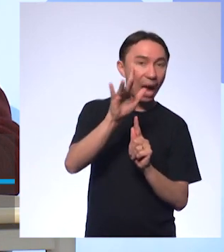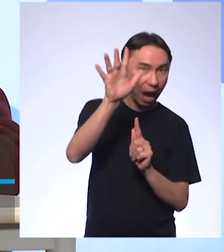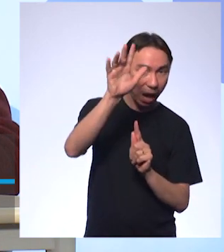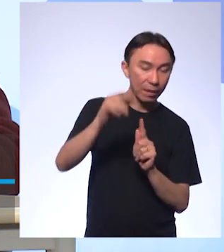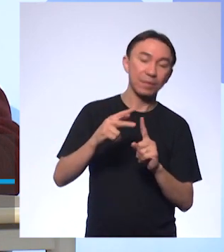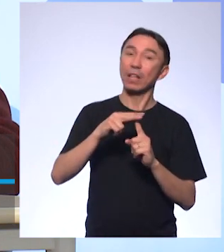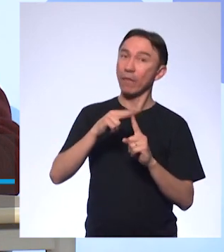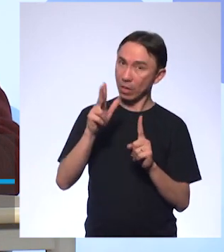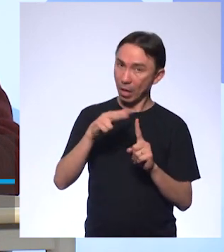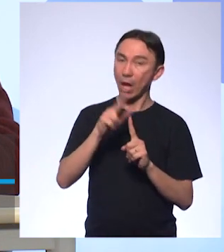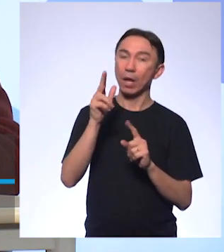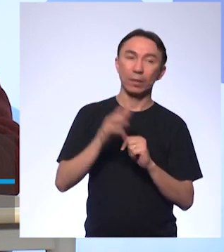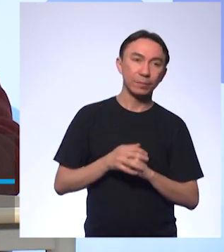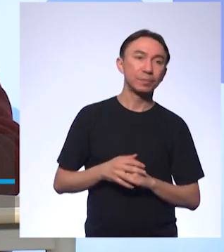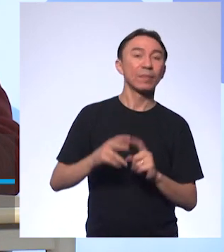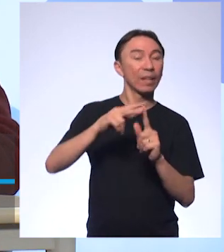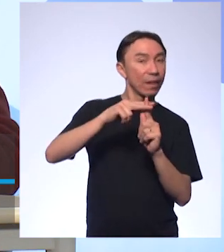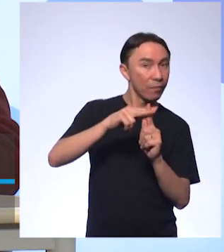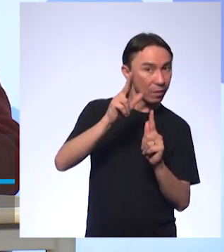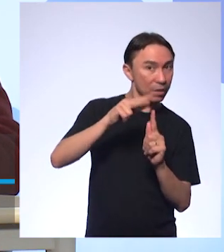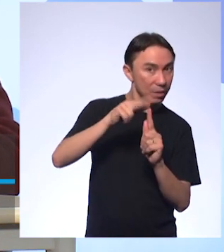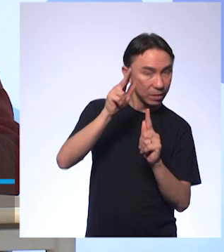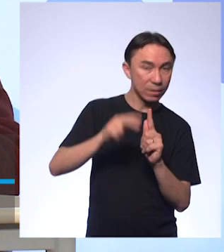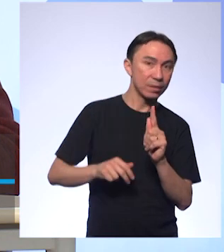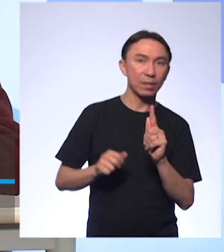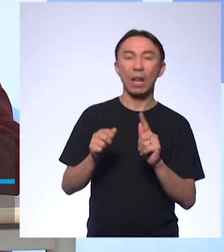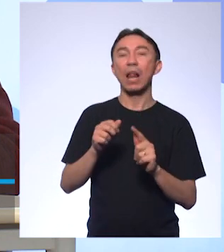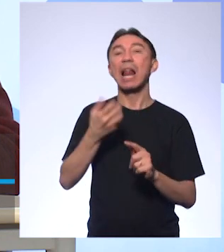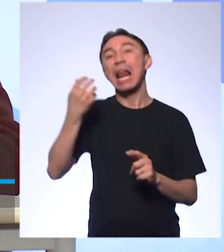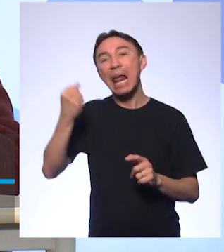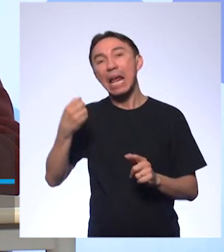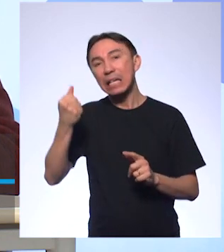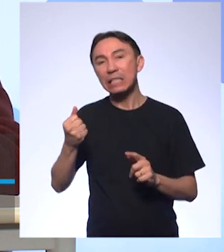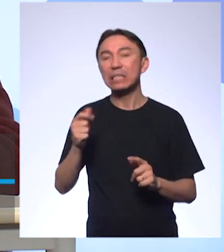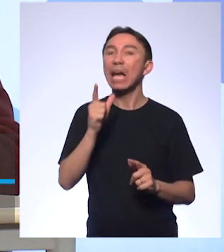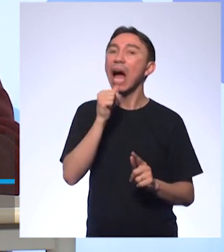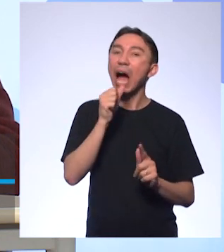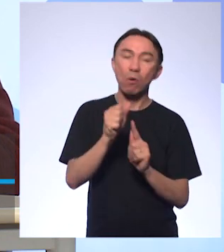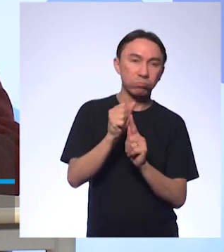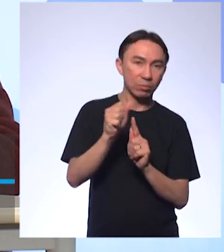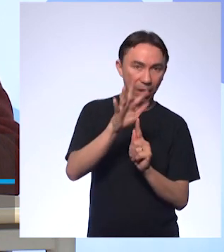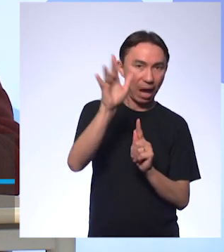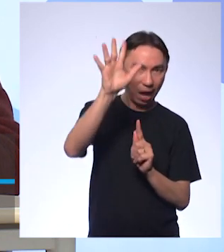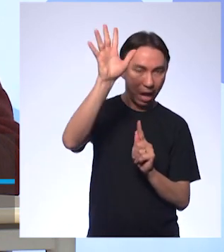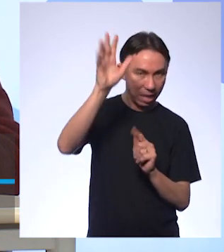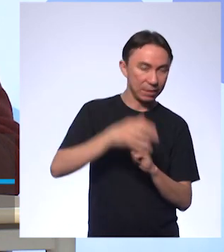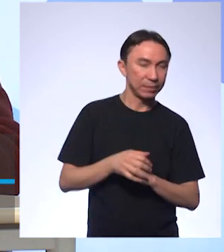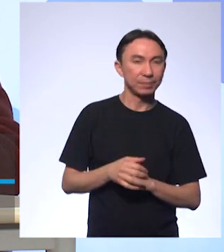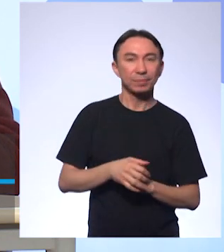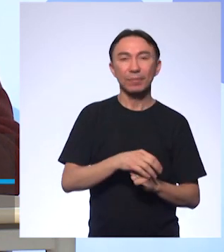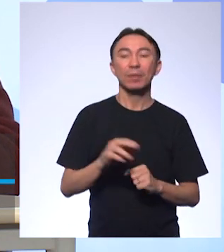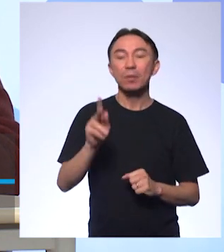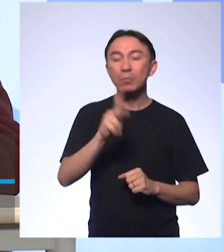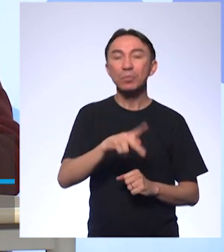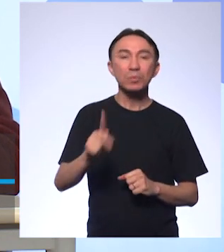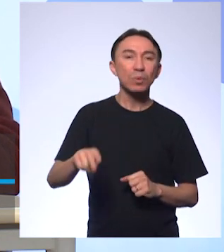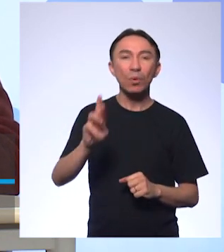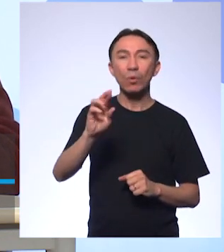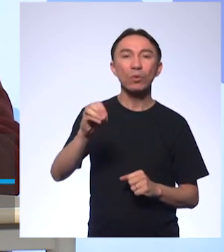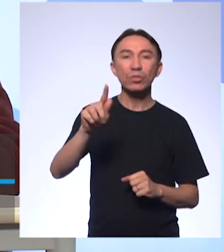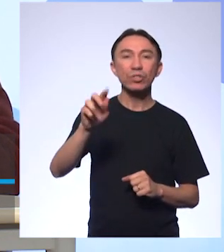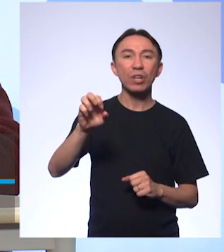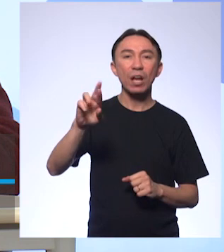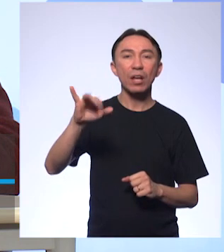Professor Fabiano, refrigerante, leite e água com gás. Professor Luiz Rogério, refrigerante, leite de vaca e água com